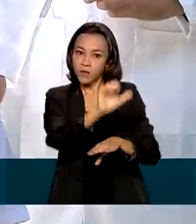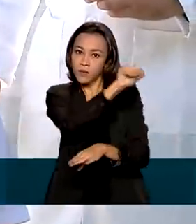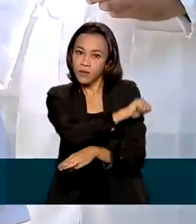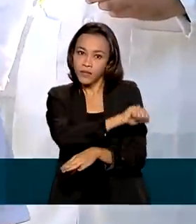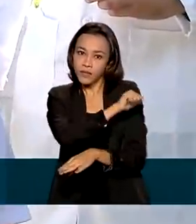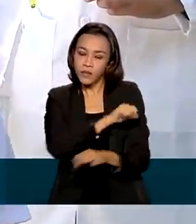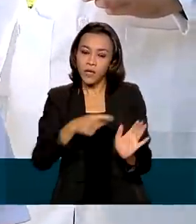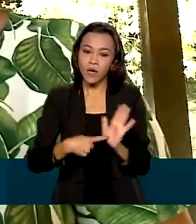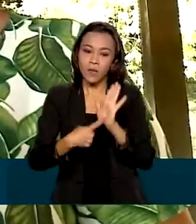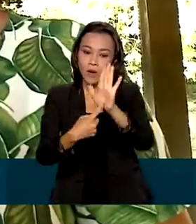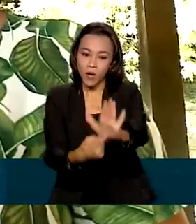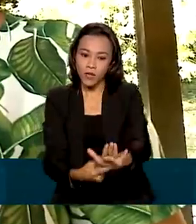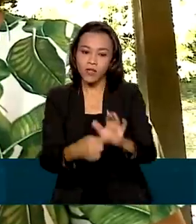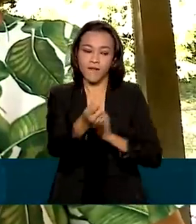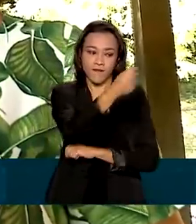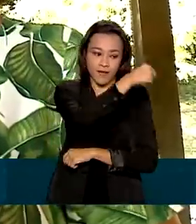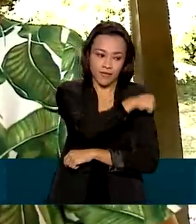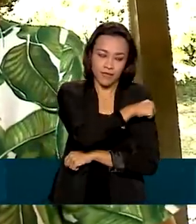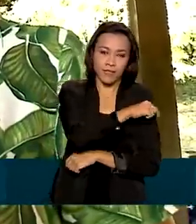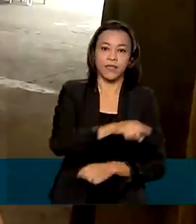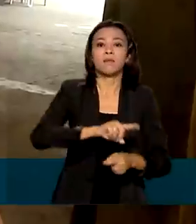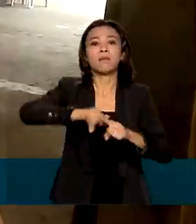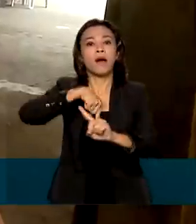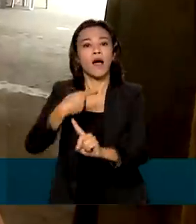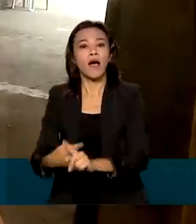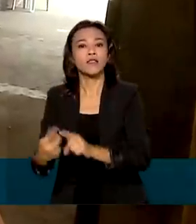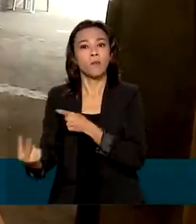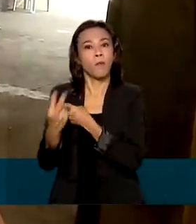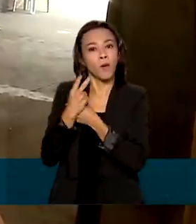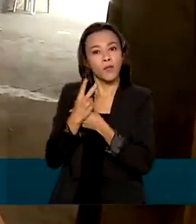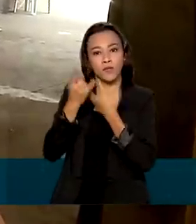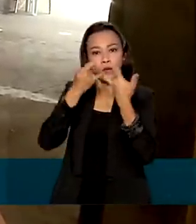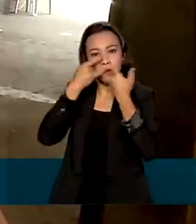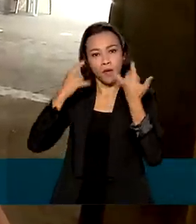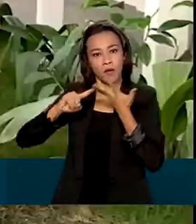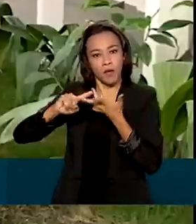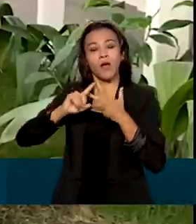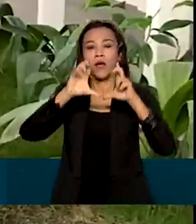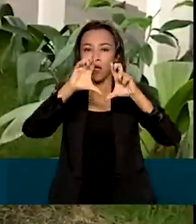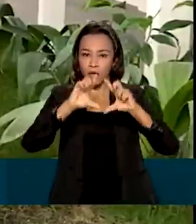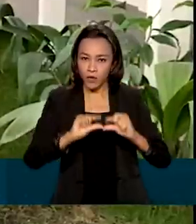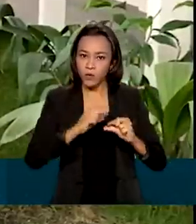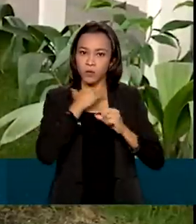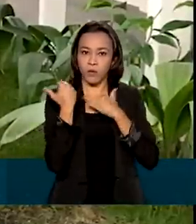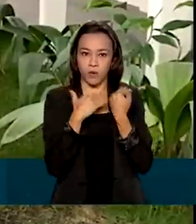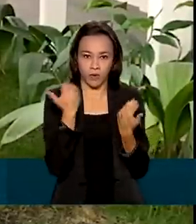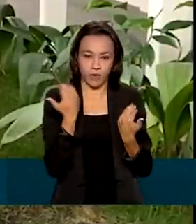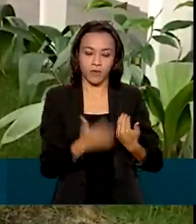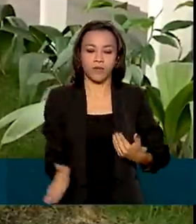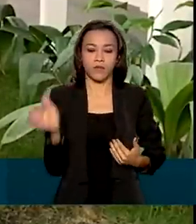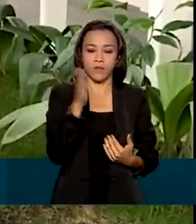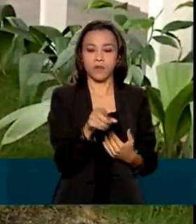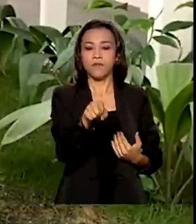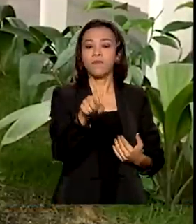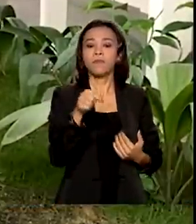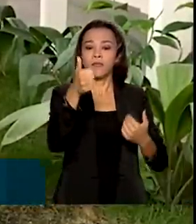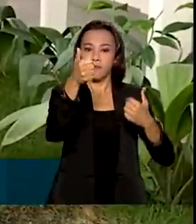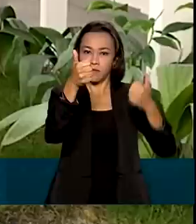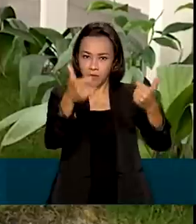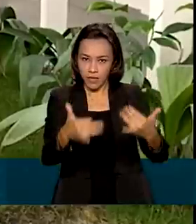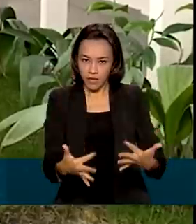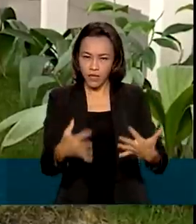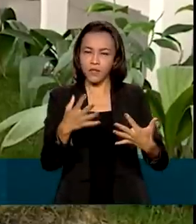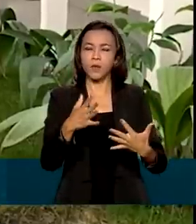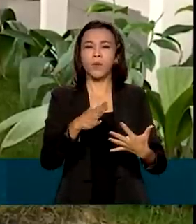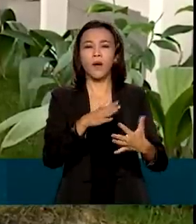equação vacina mais medidas de proteção é igual a menos mortes. O número de casos, o número de procura aqui na unidade,